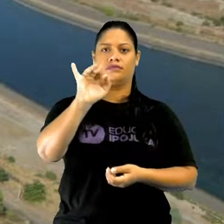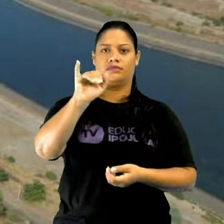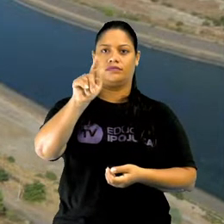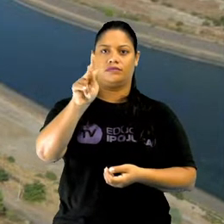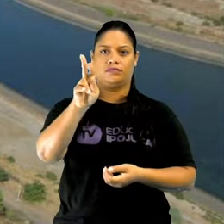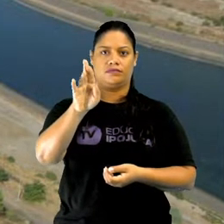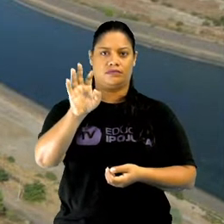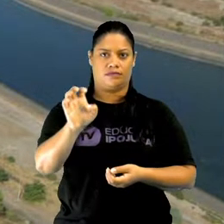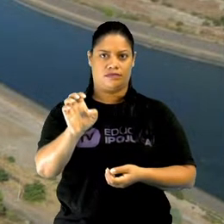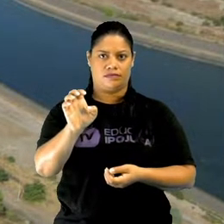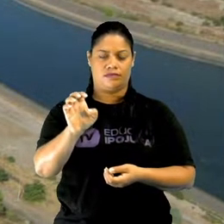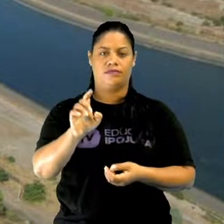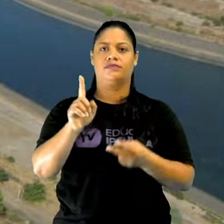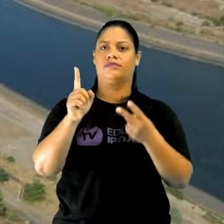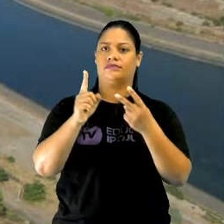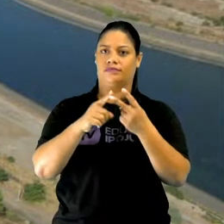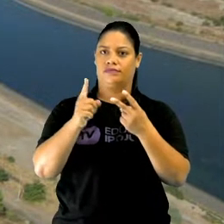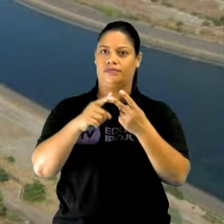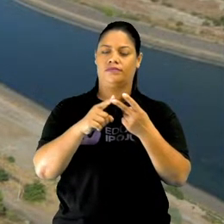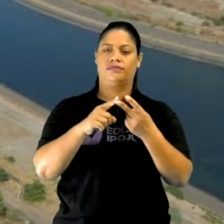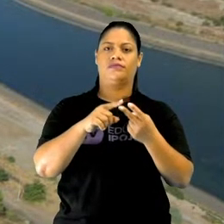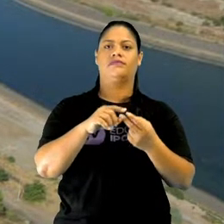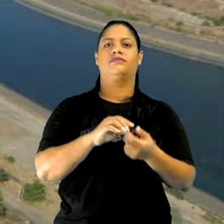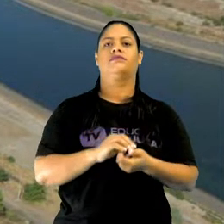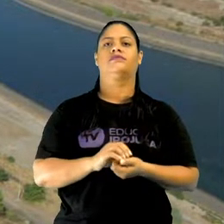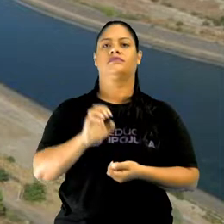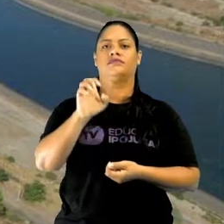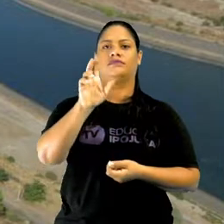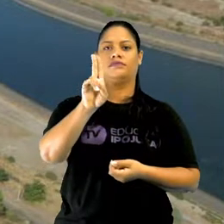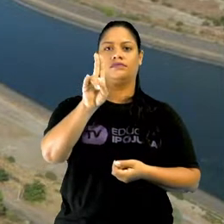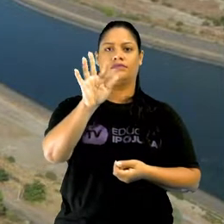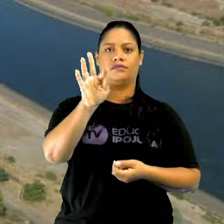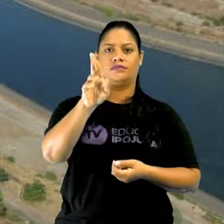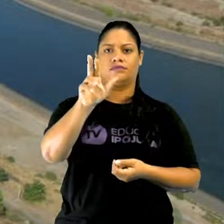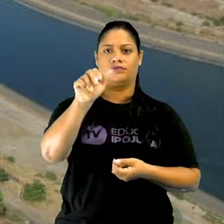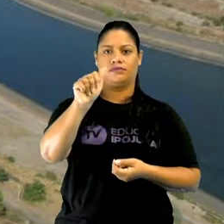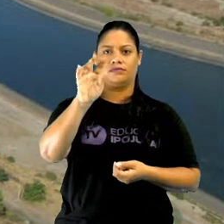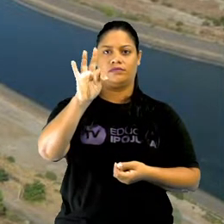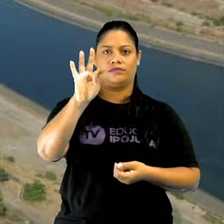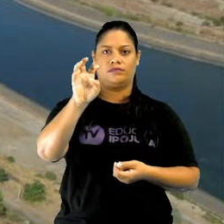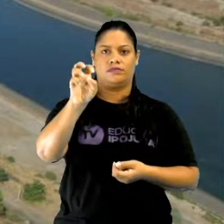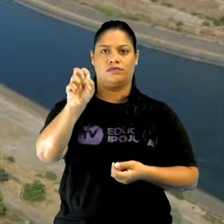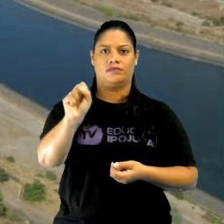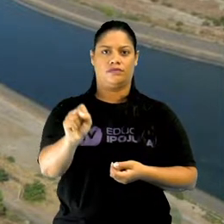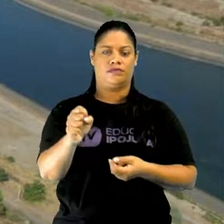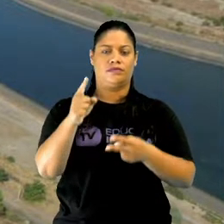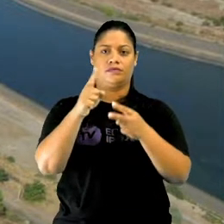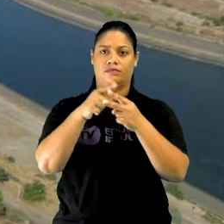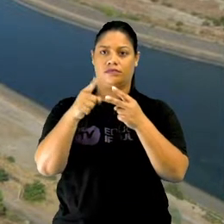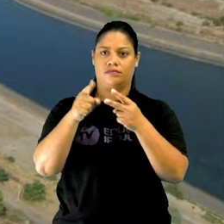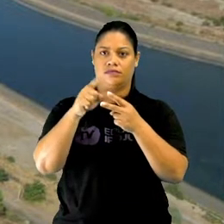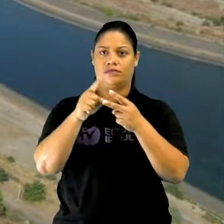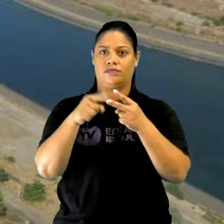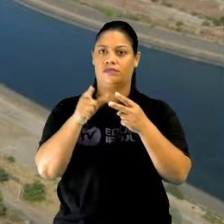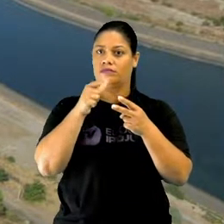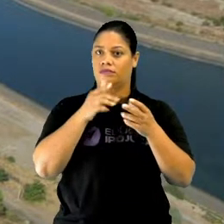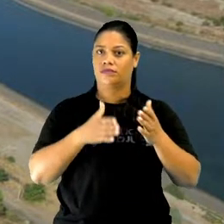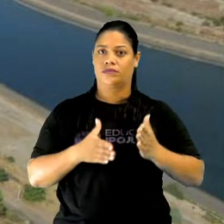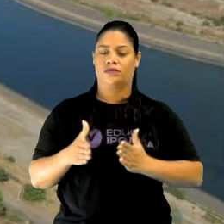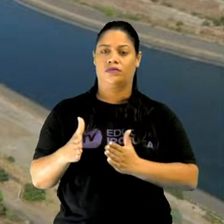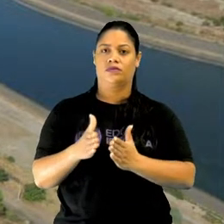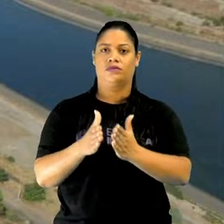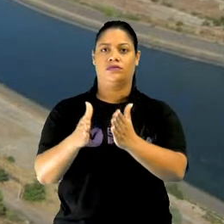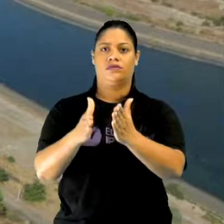meu lado, e mais aqui embaixo a gente tem o rio Eufrates. Esses dois rios, a bifurcação desses dois